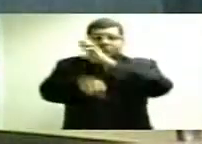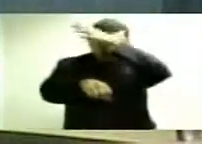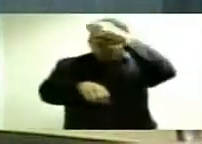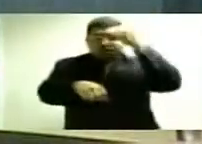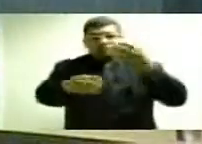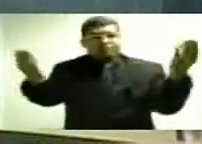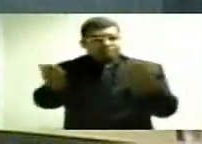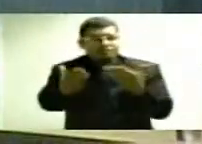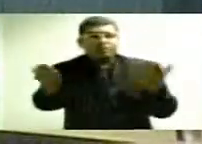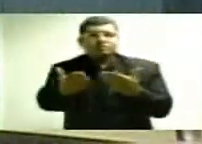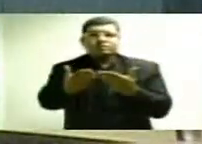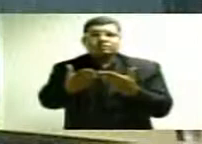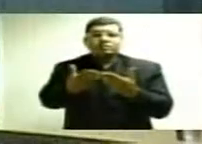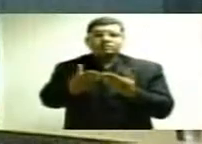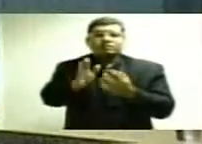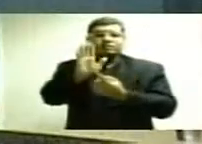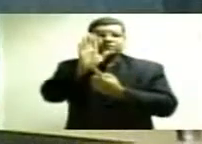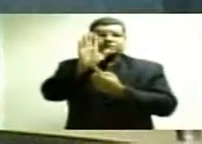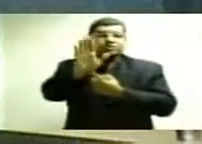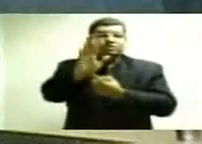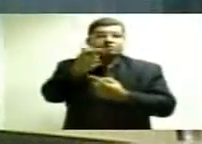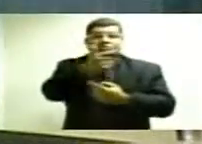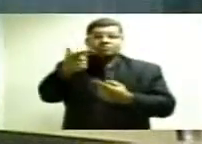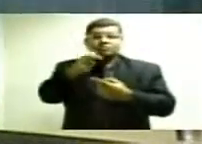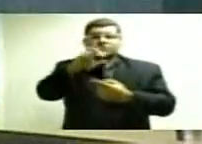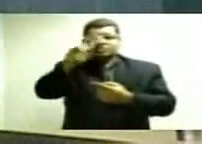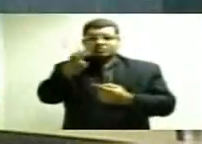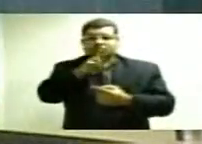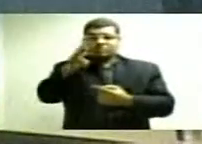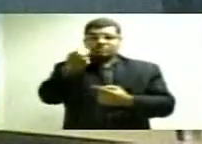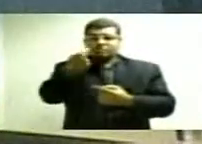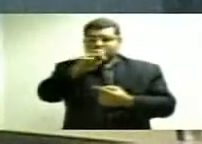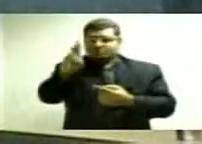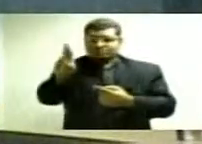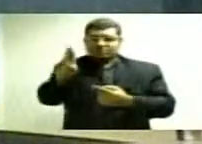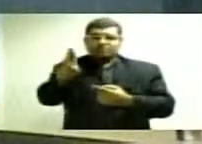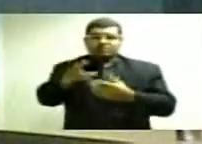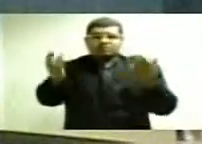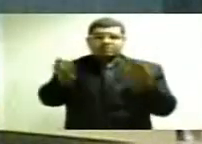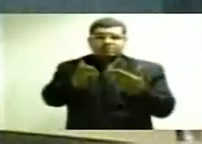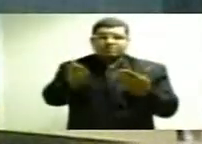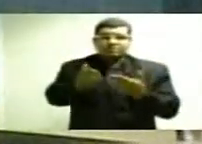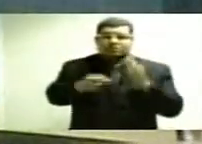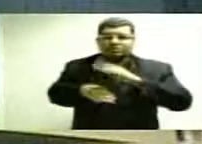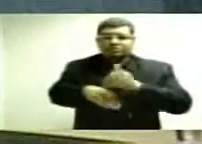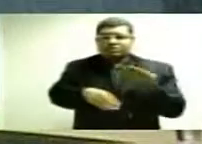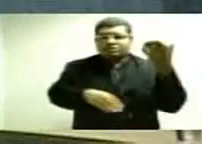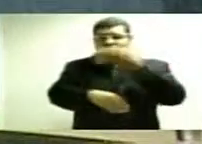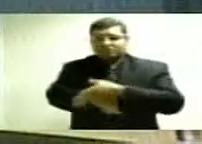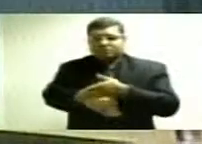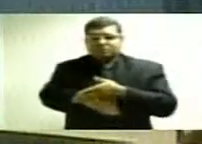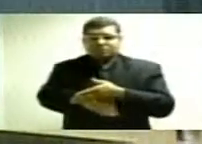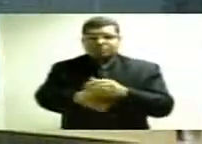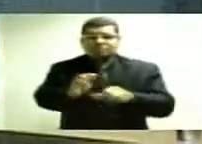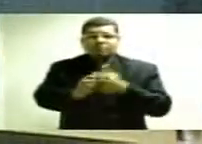Amazonas, hoje, empenhou 12 bilhões e 100 milhões de reais, mas arrecadou